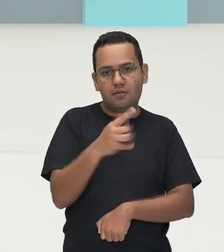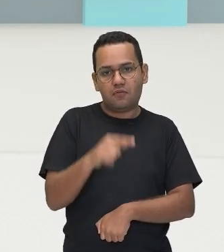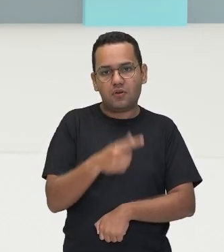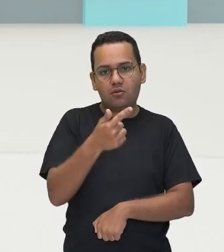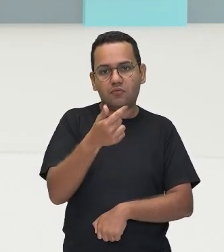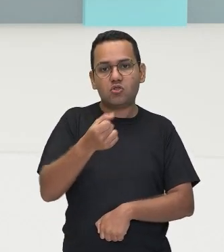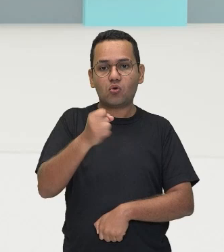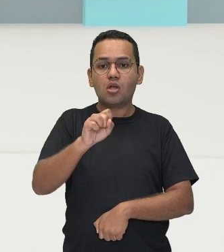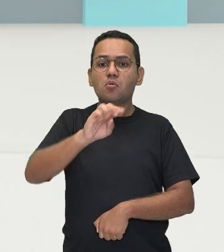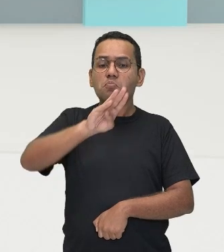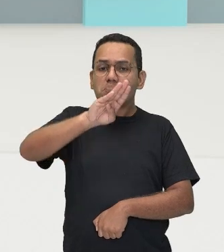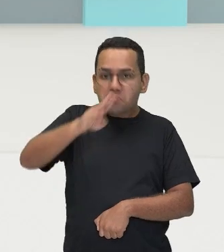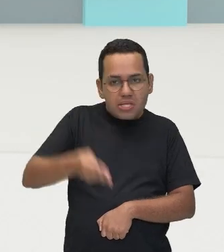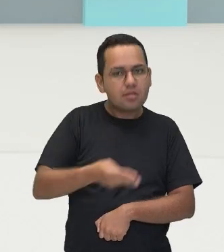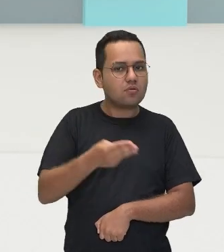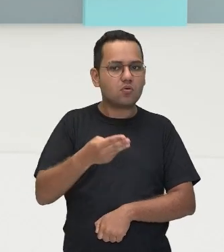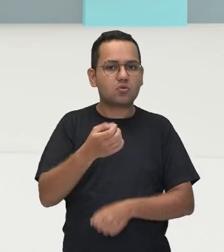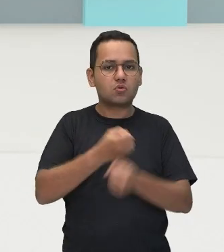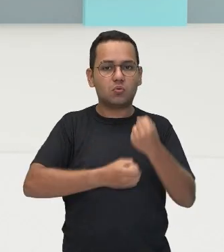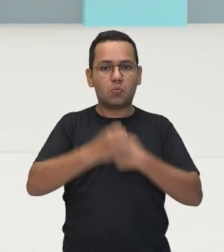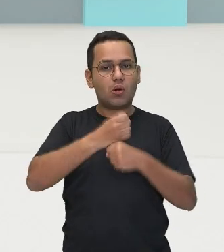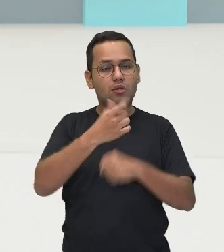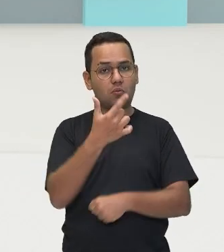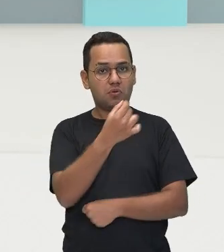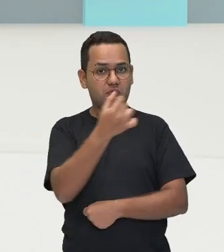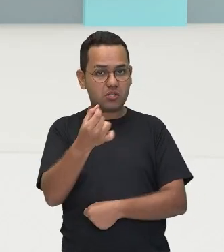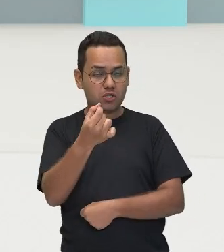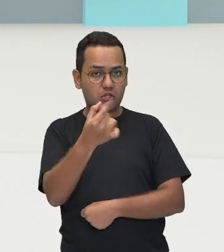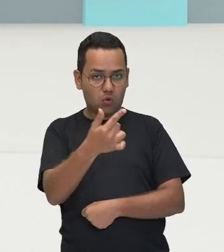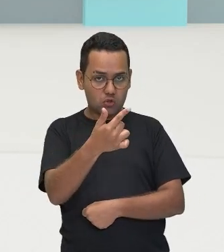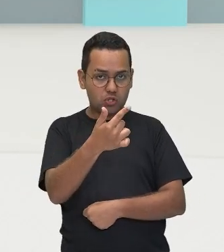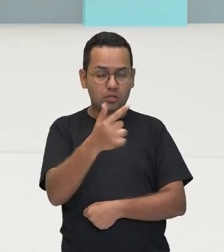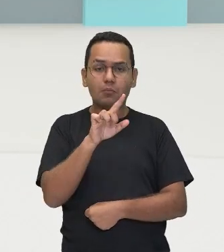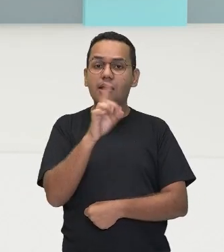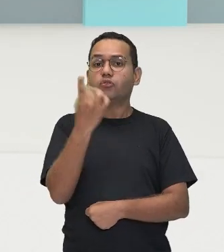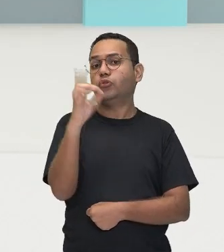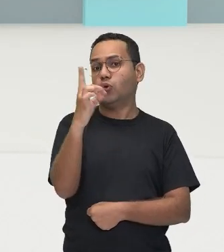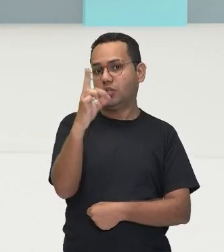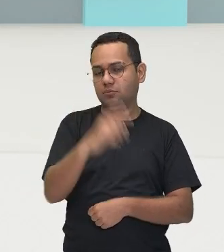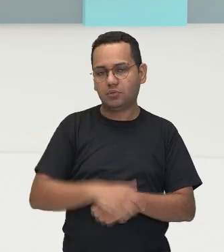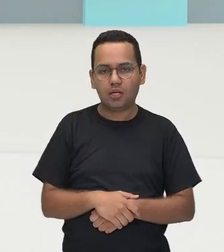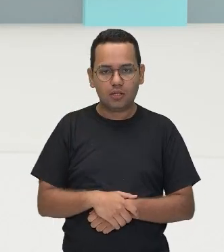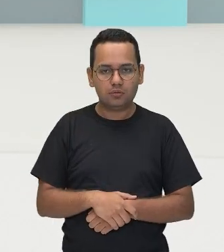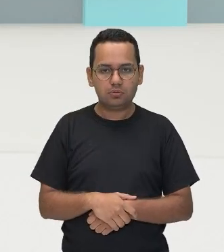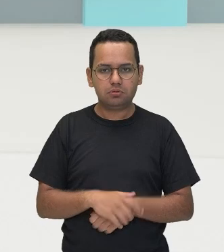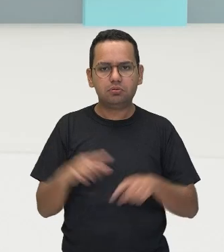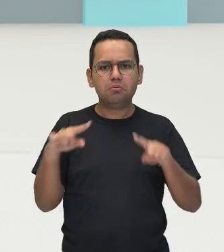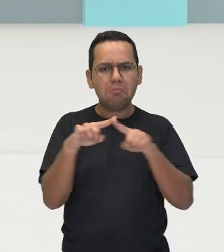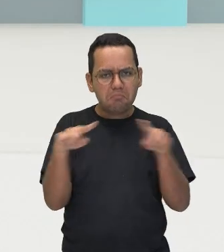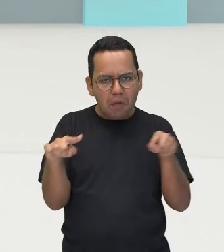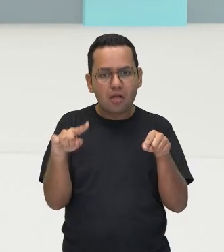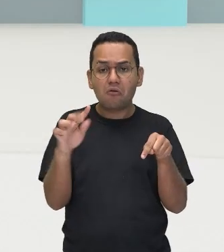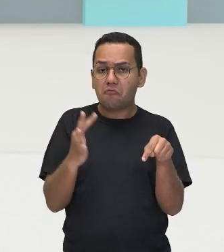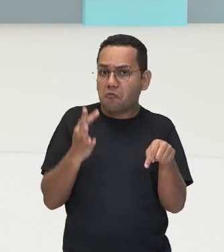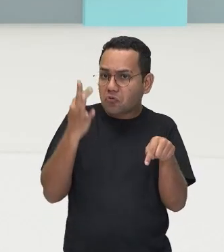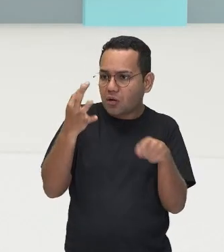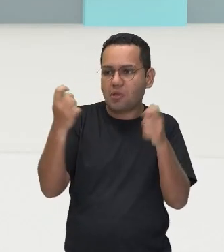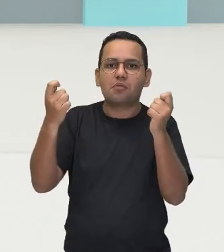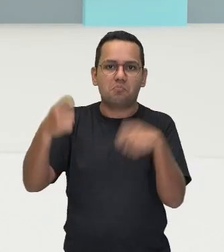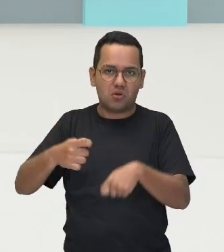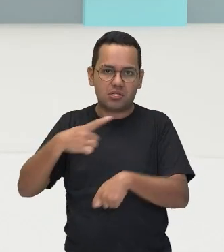2022. Mais bilhões de dólares. Olha aí, é muita grana, né? E deve atingir 56